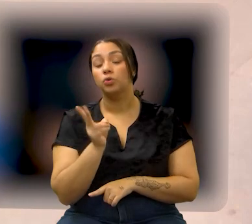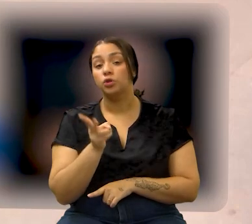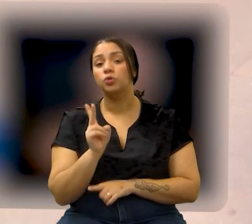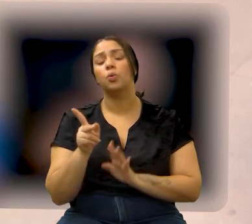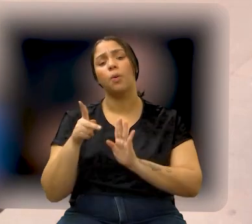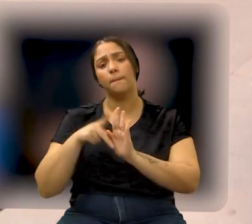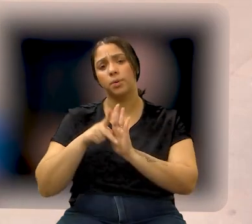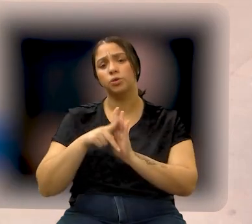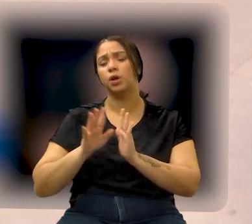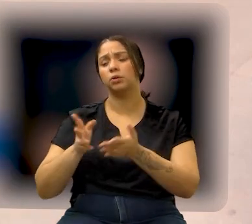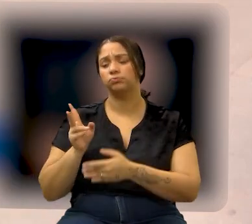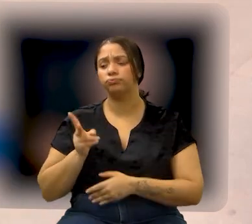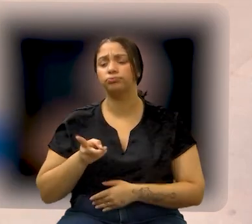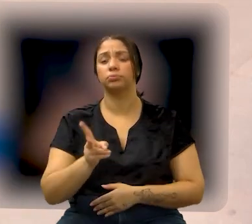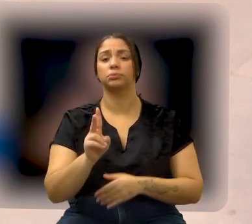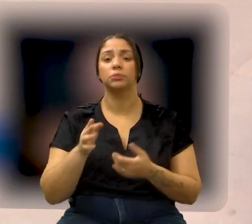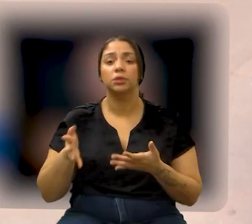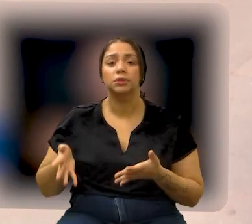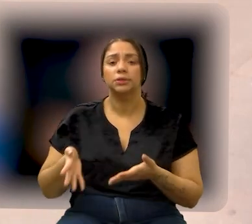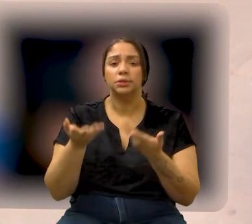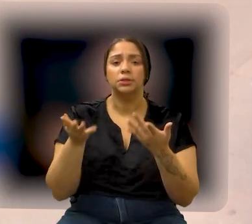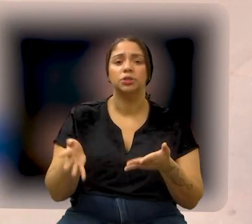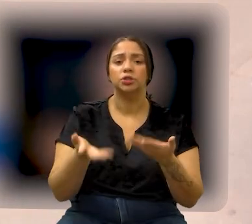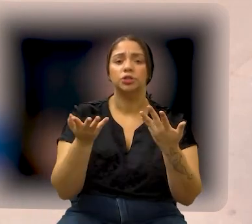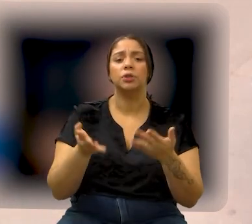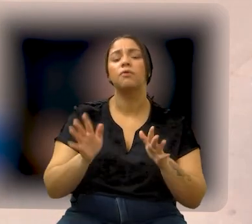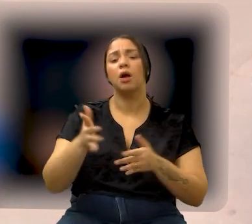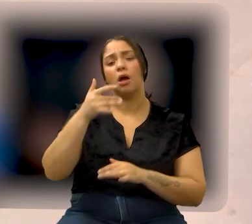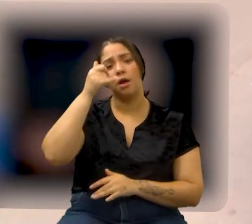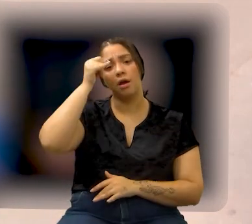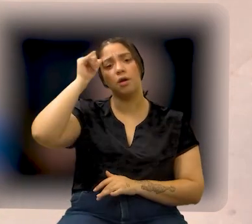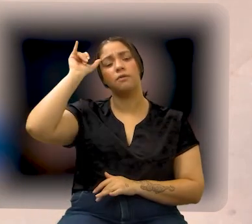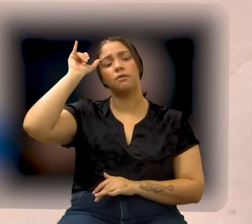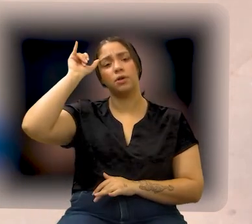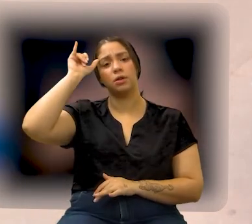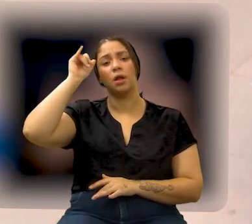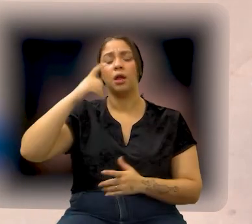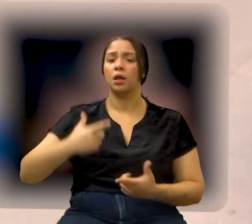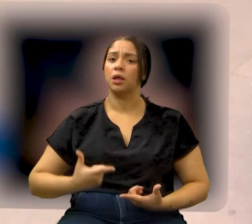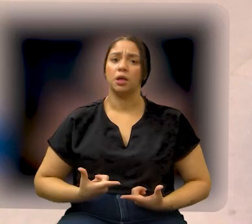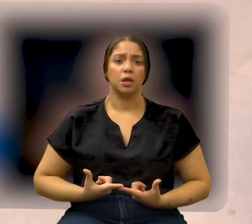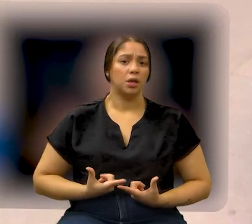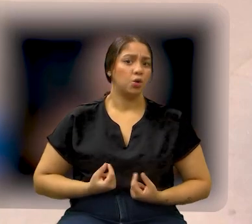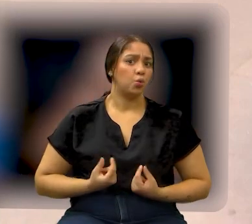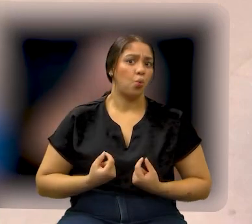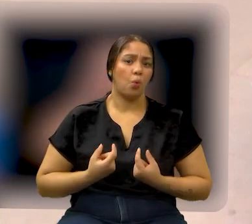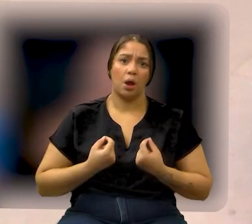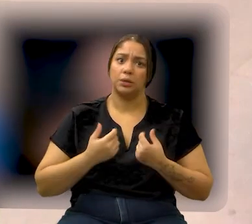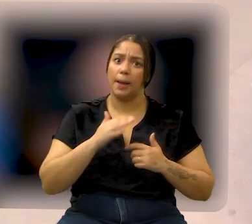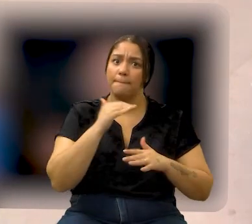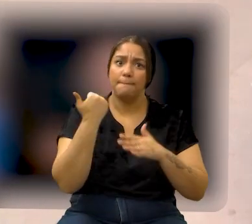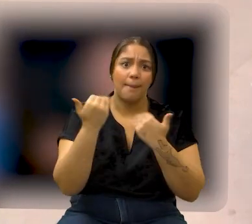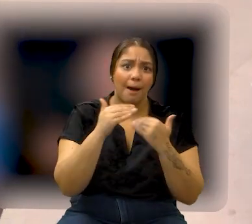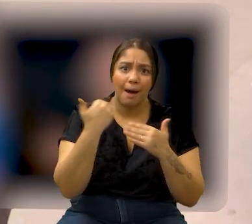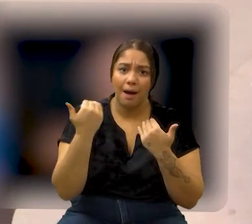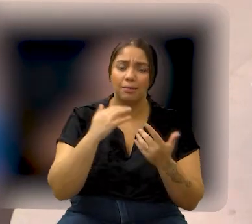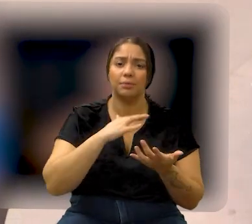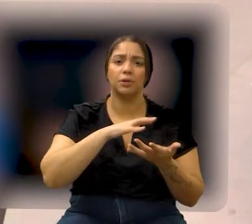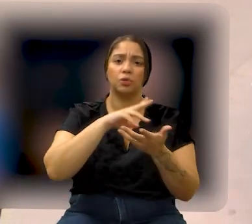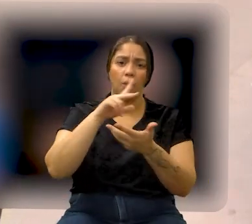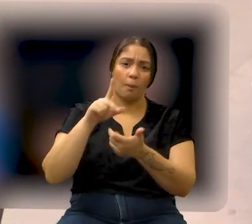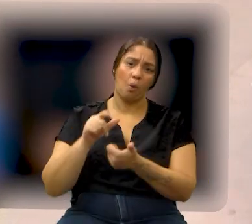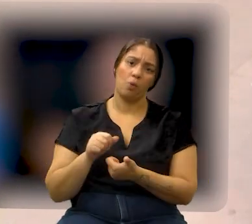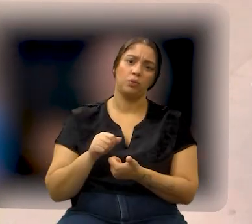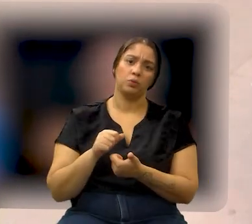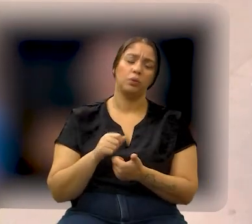continua o projeto de incentivo no sentido da prevenção de um dos cânceres que